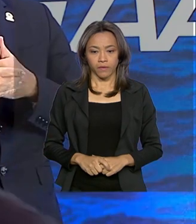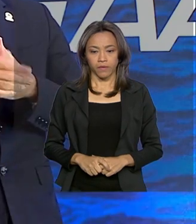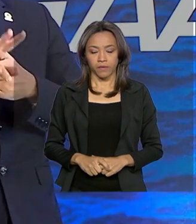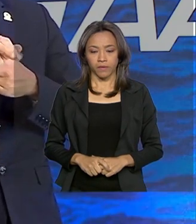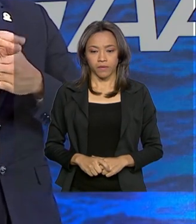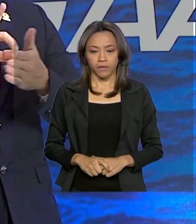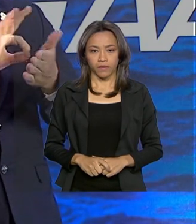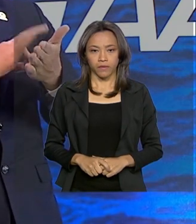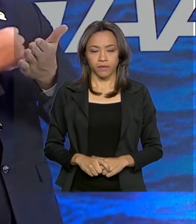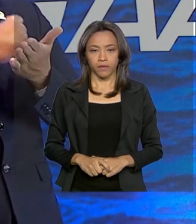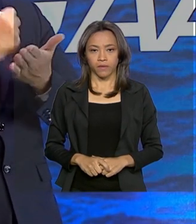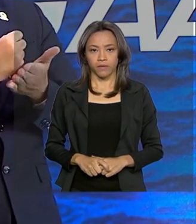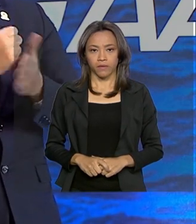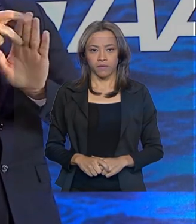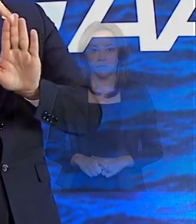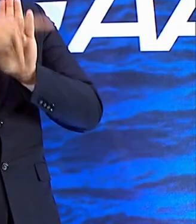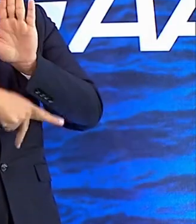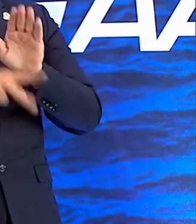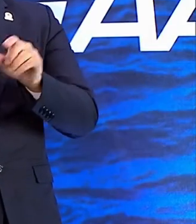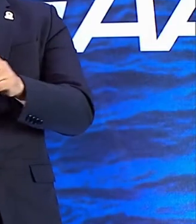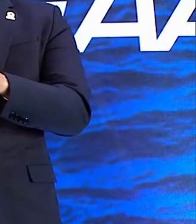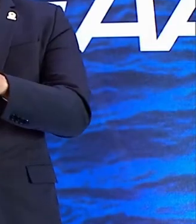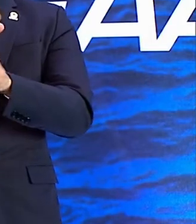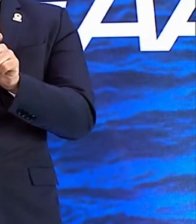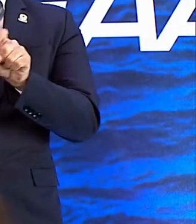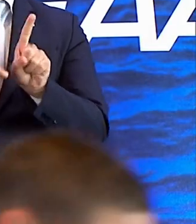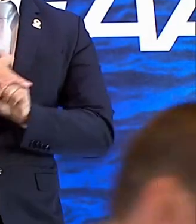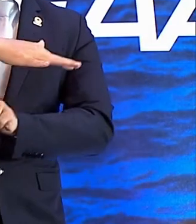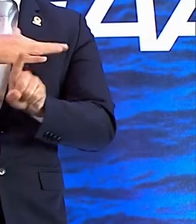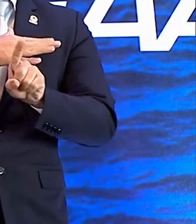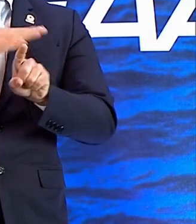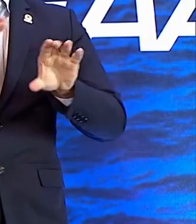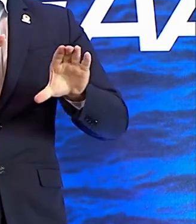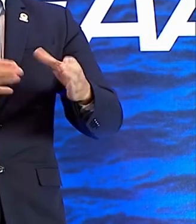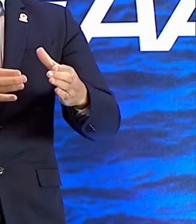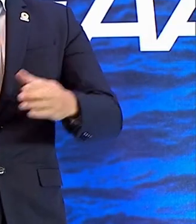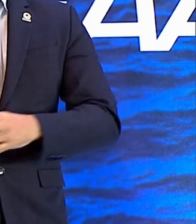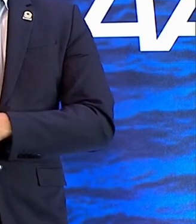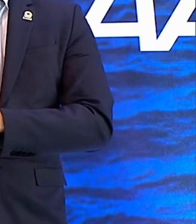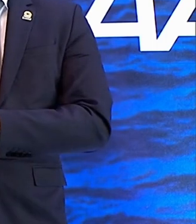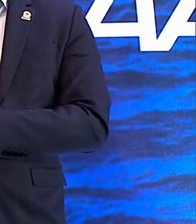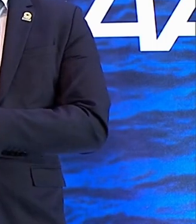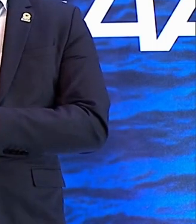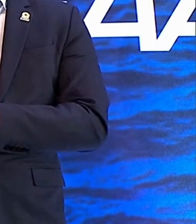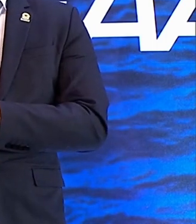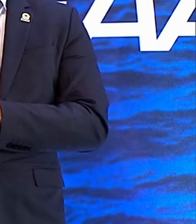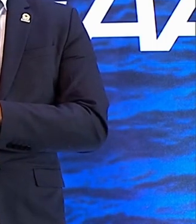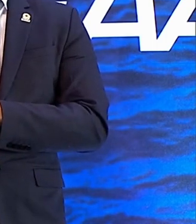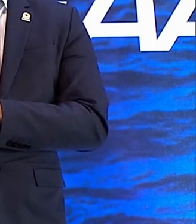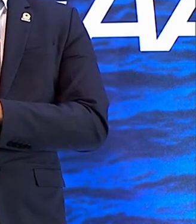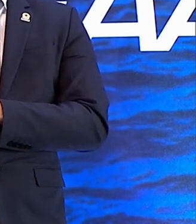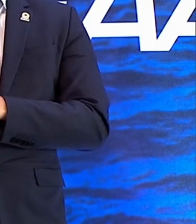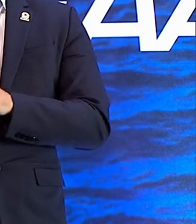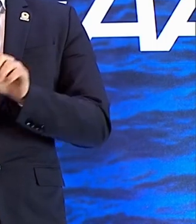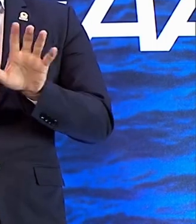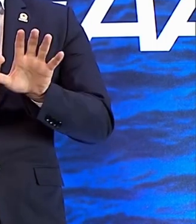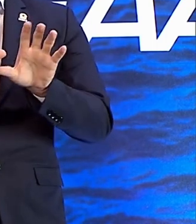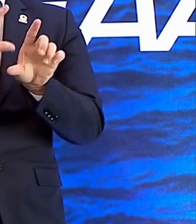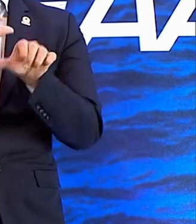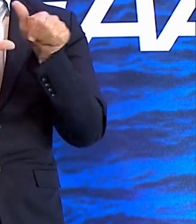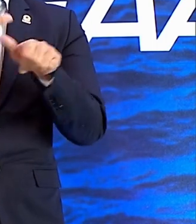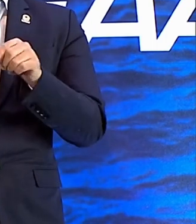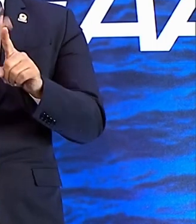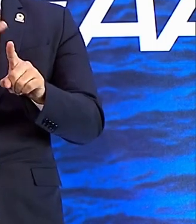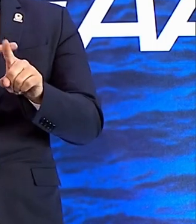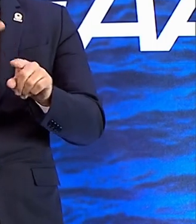o projeto de proteção social dos militares. E os tempos mudaram por quê? Porque nós temos,